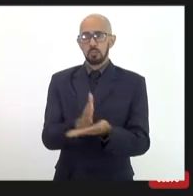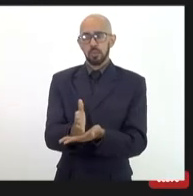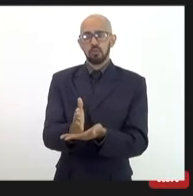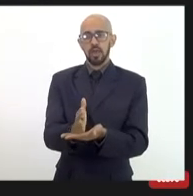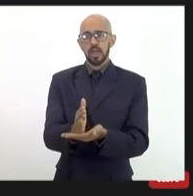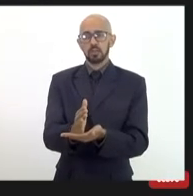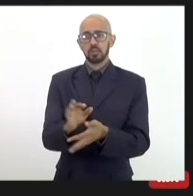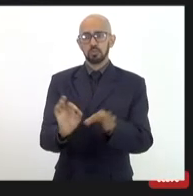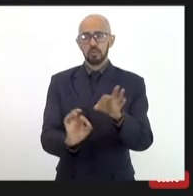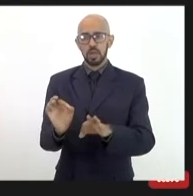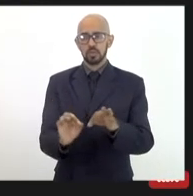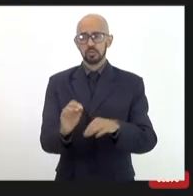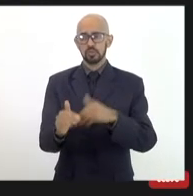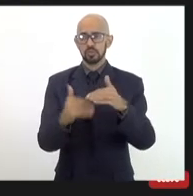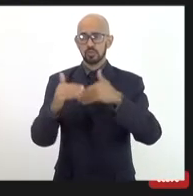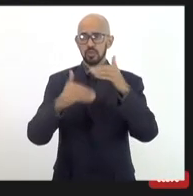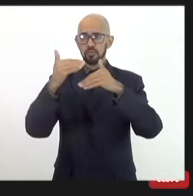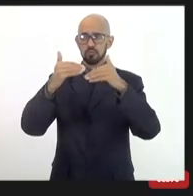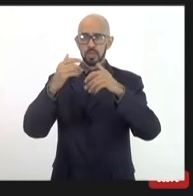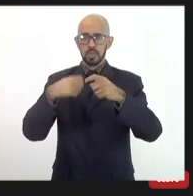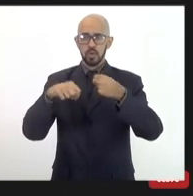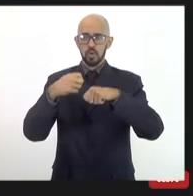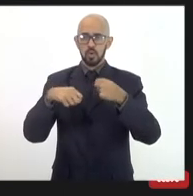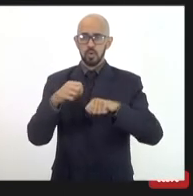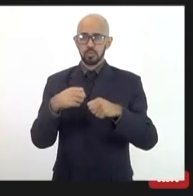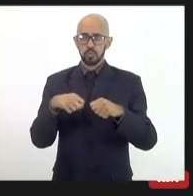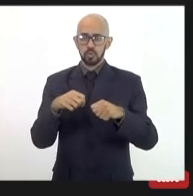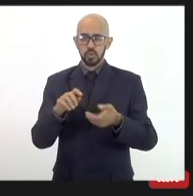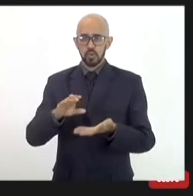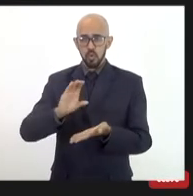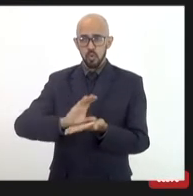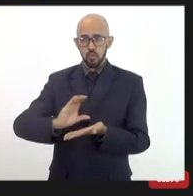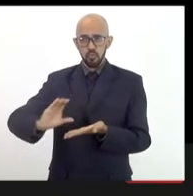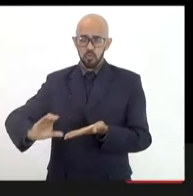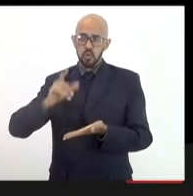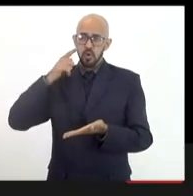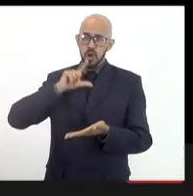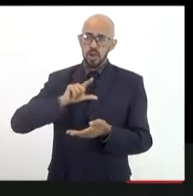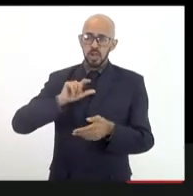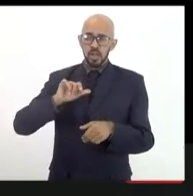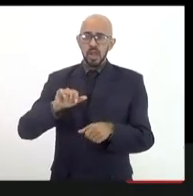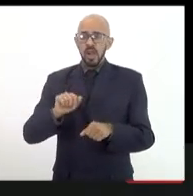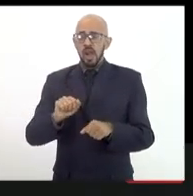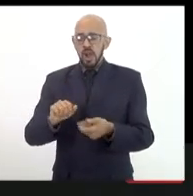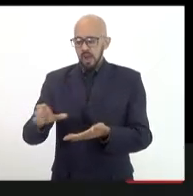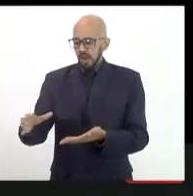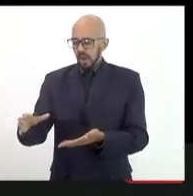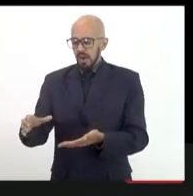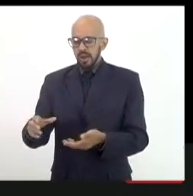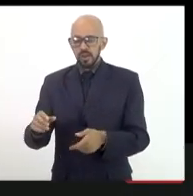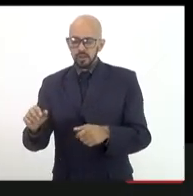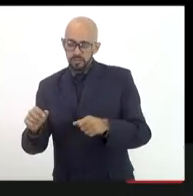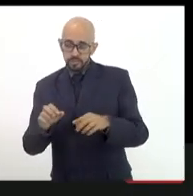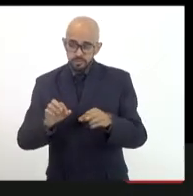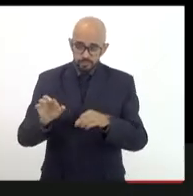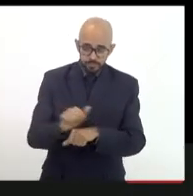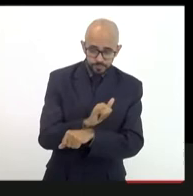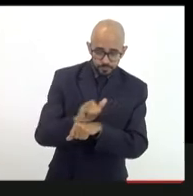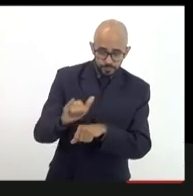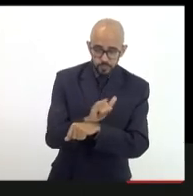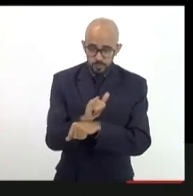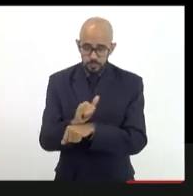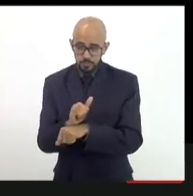aqui para o Estado e que o fundo possa de alguma forma capitalizar esse plano de investimento.